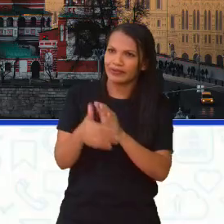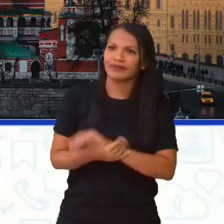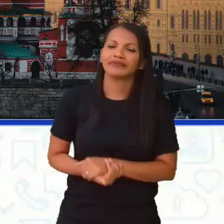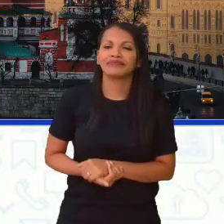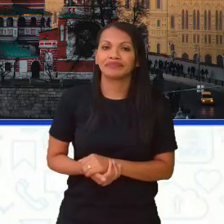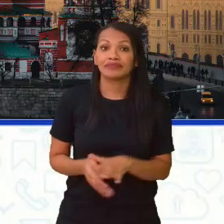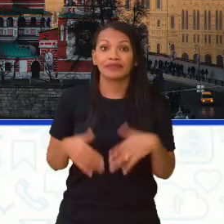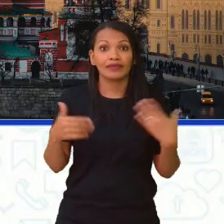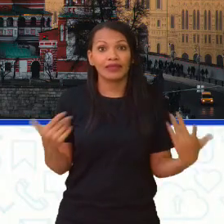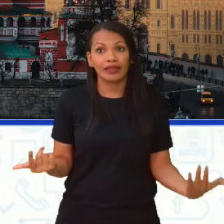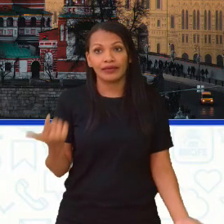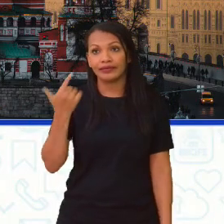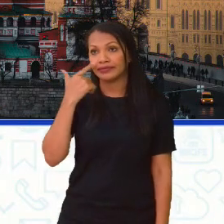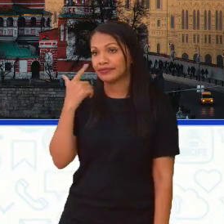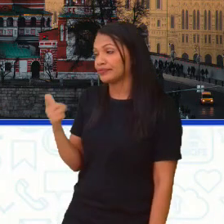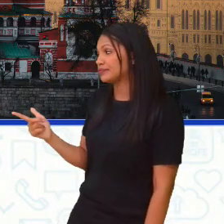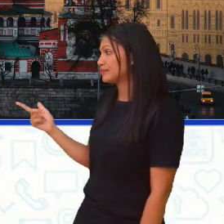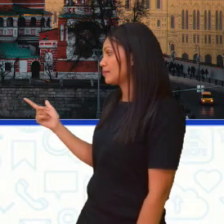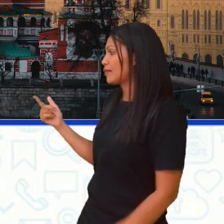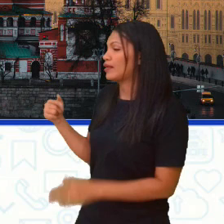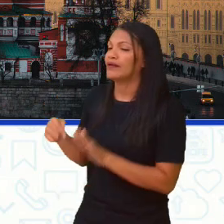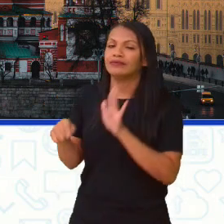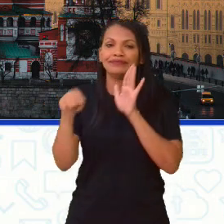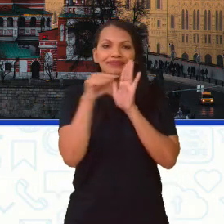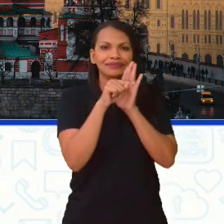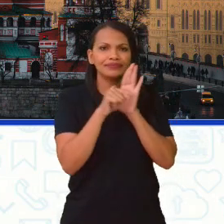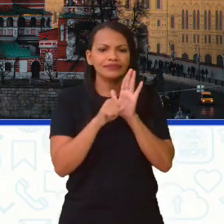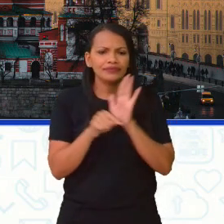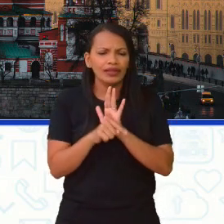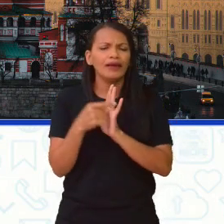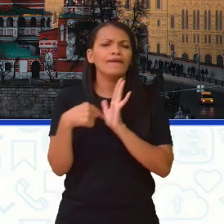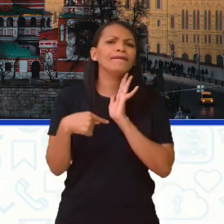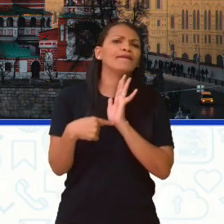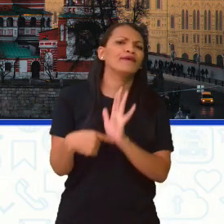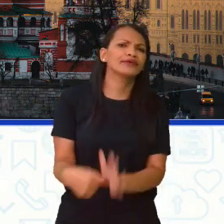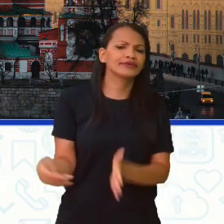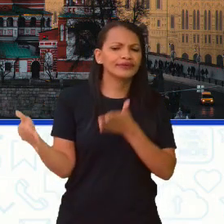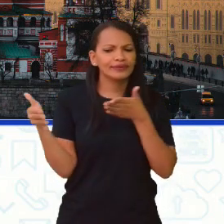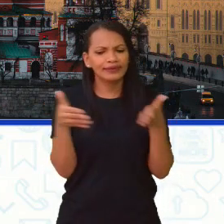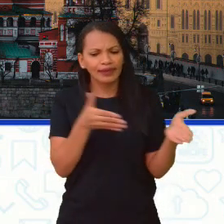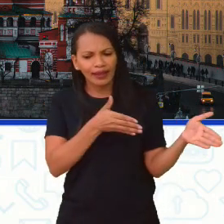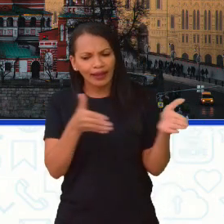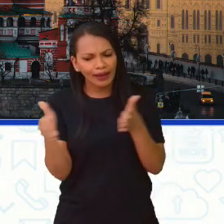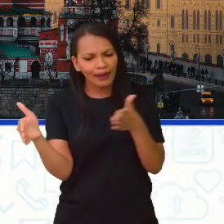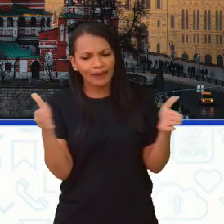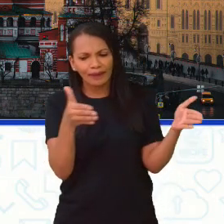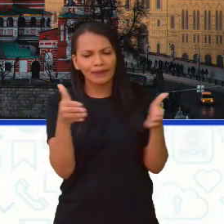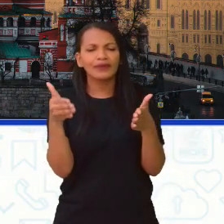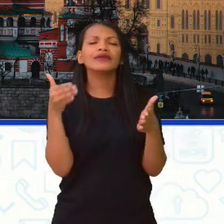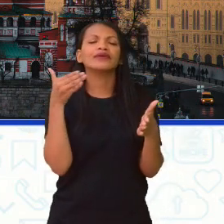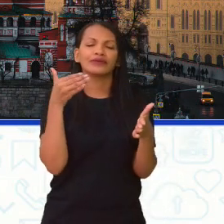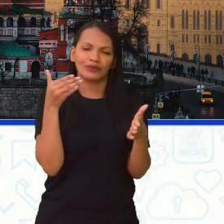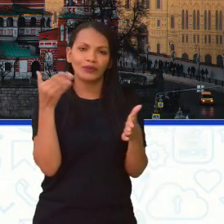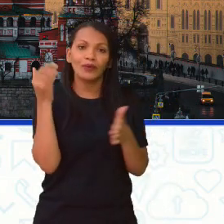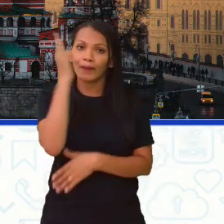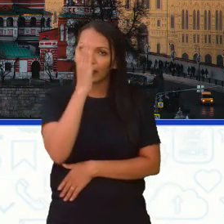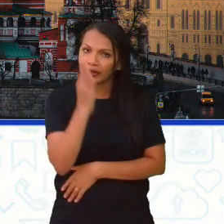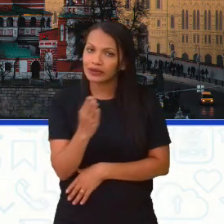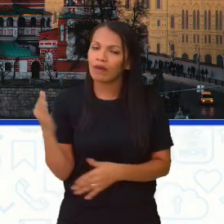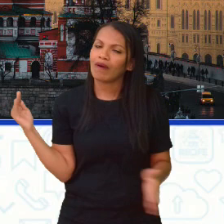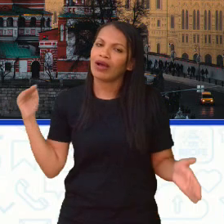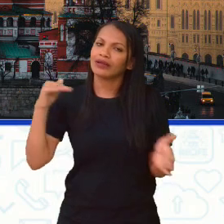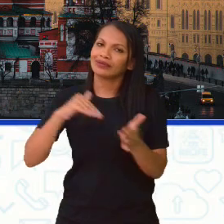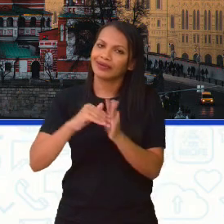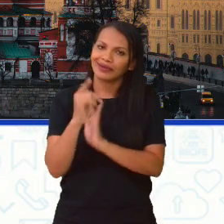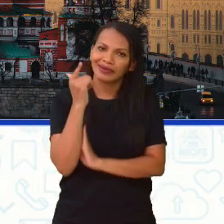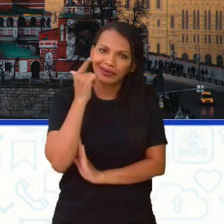editorial vai mostrando o caminho do Brasil até a chegada do título de 1994. Então, aqui